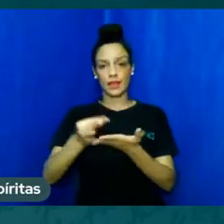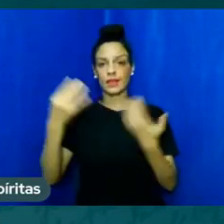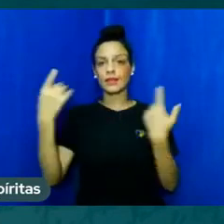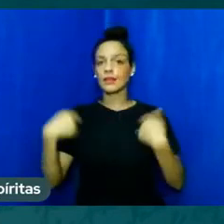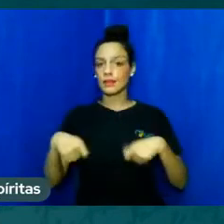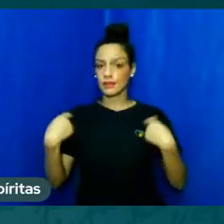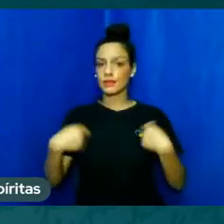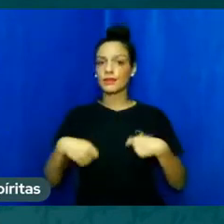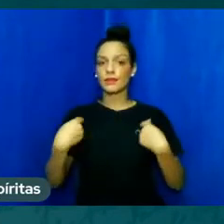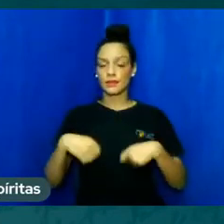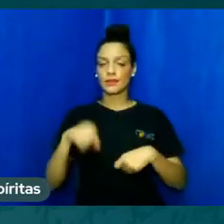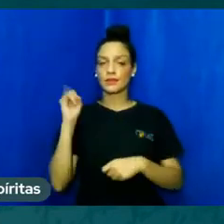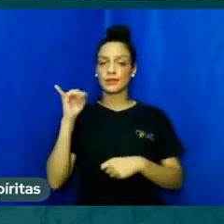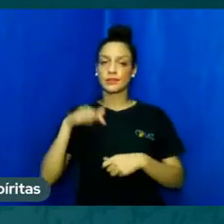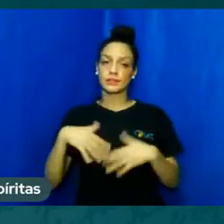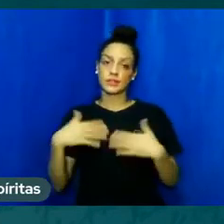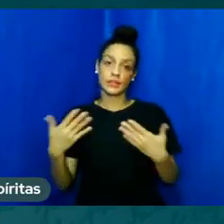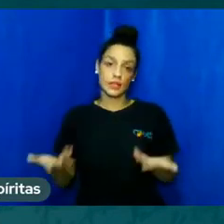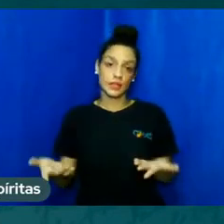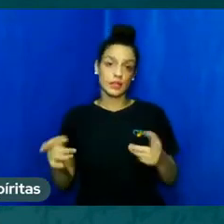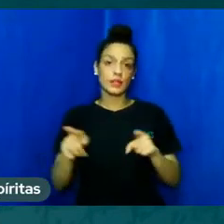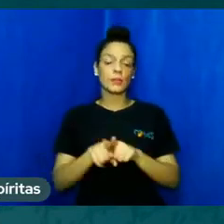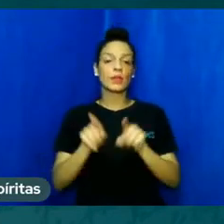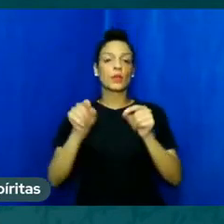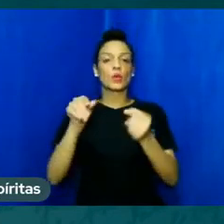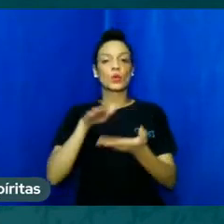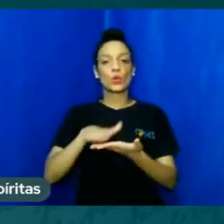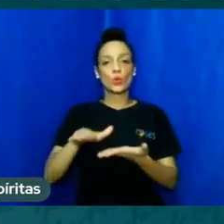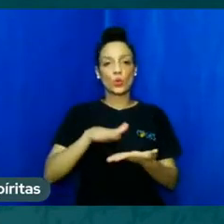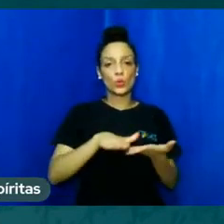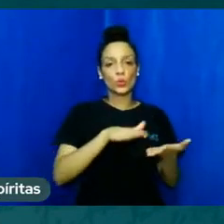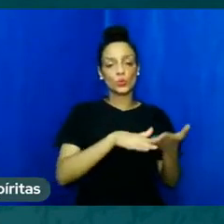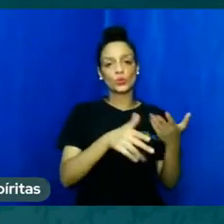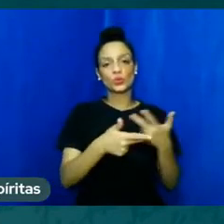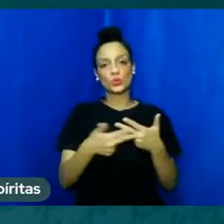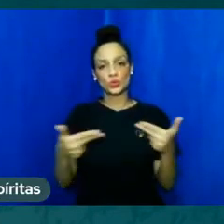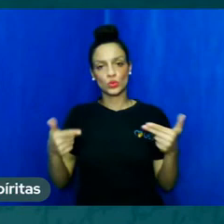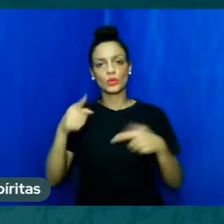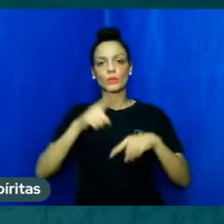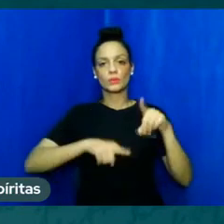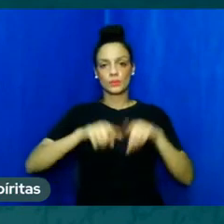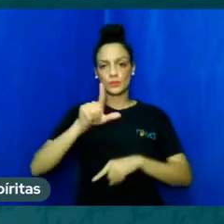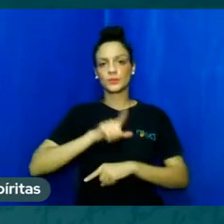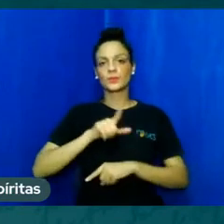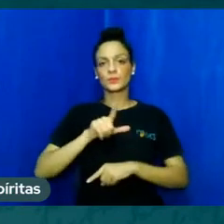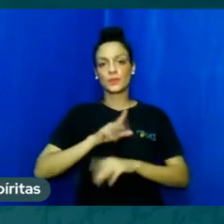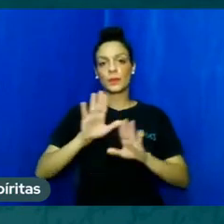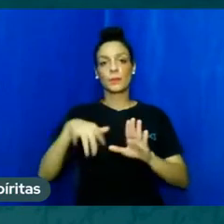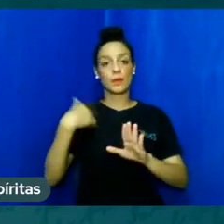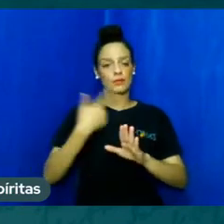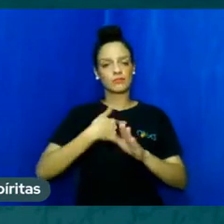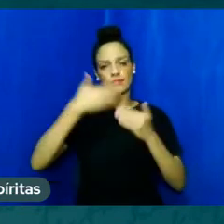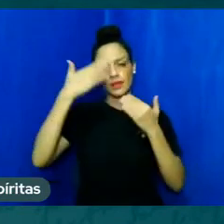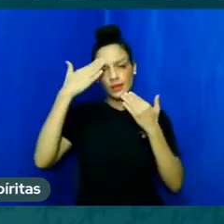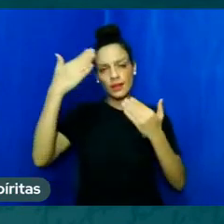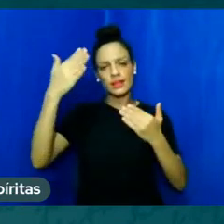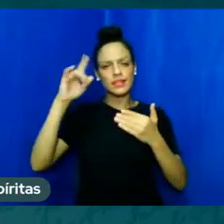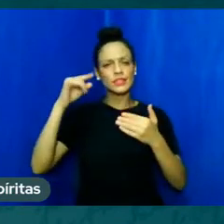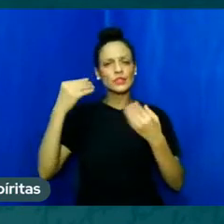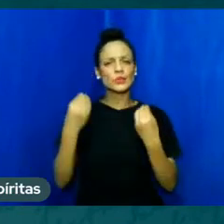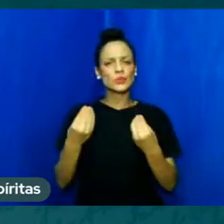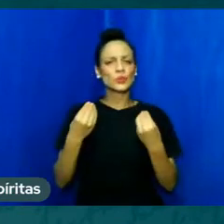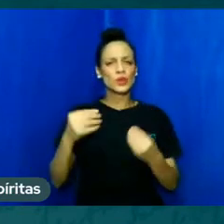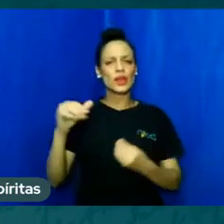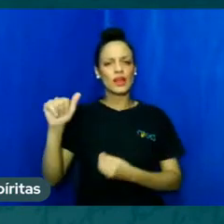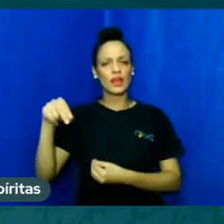e naturalmente também tem os custos dos materiais e tudo mais o nosso agradecimento muito profundo Ana muito